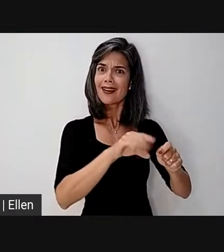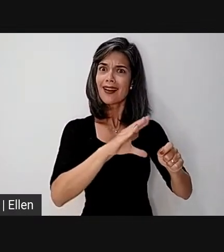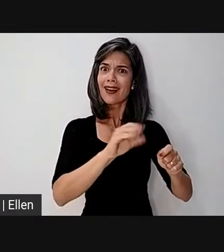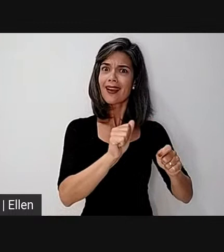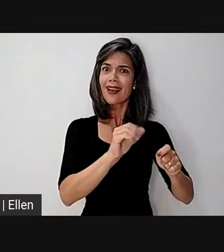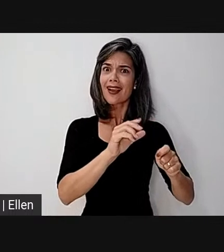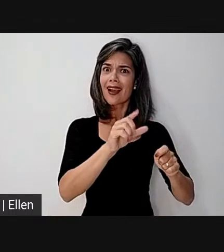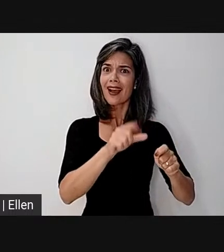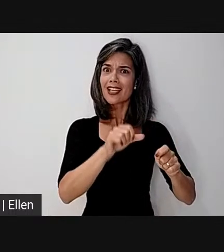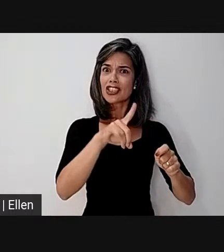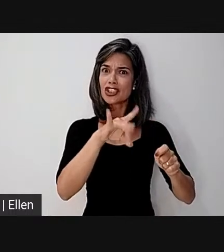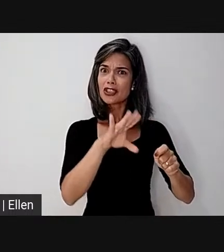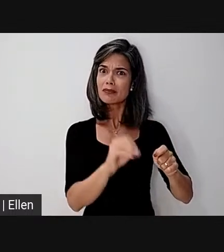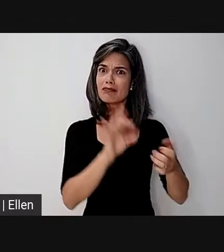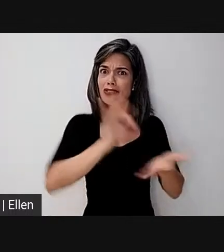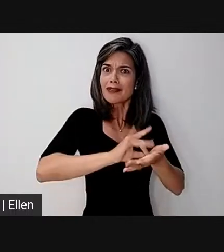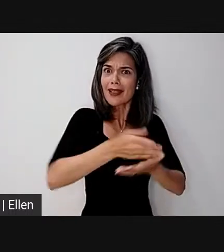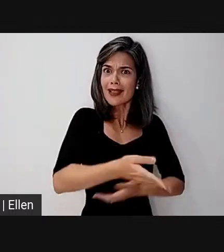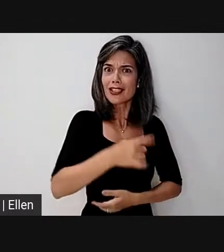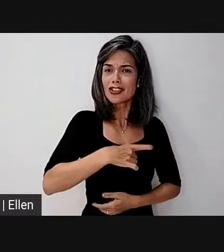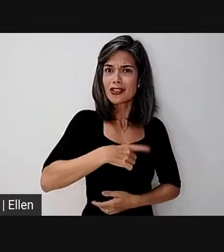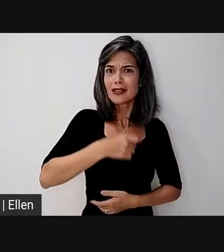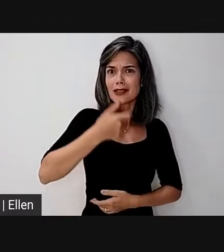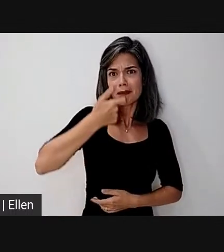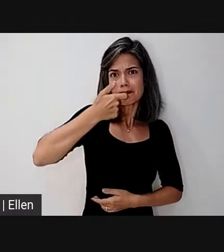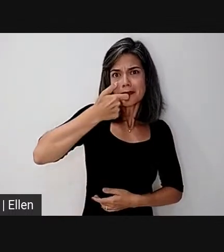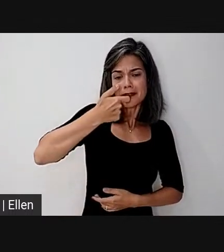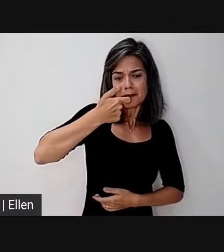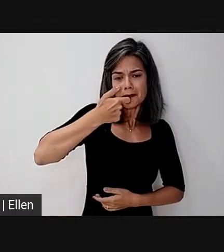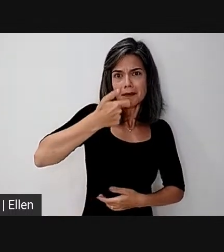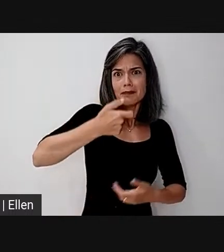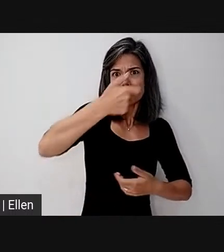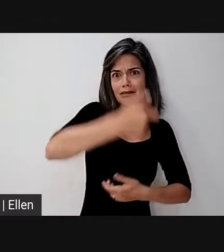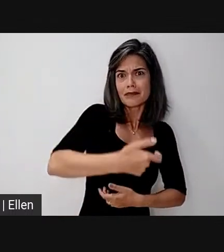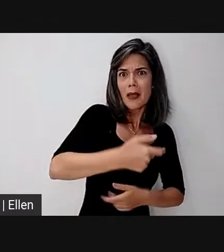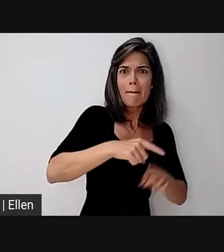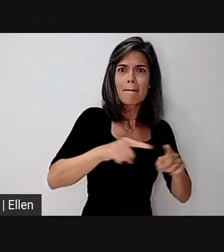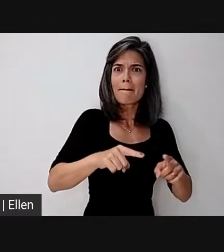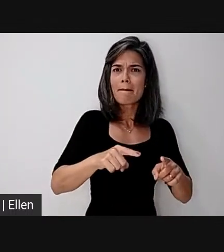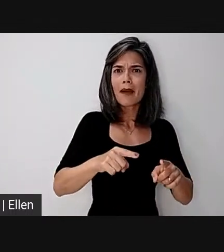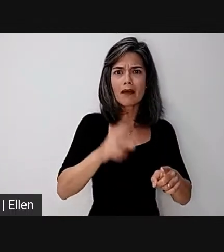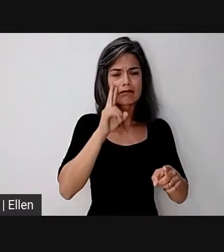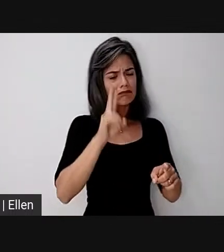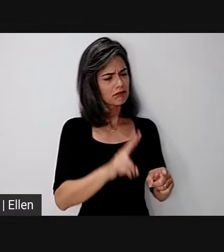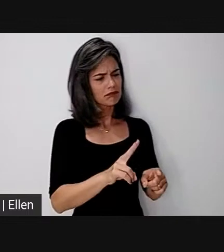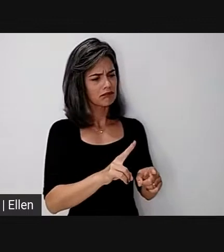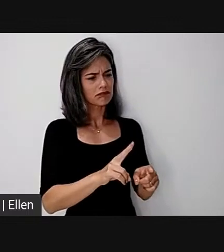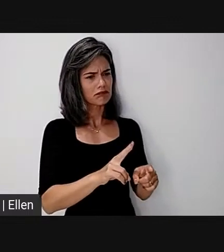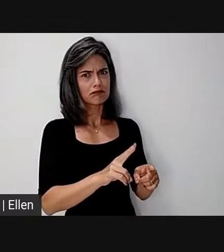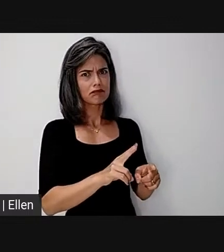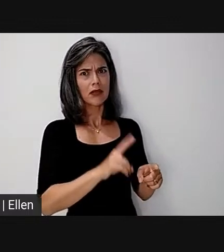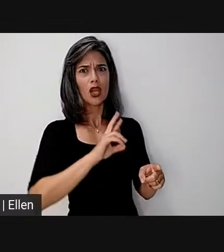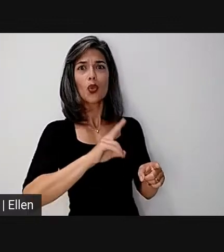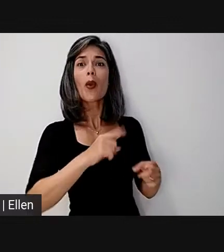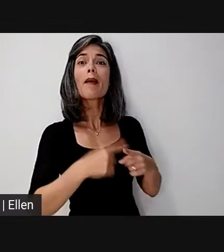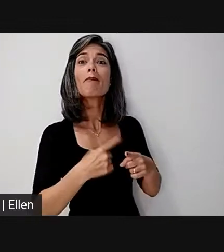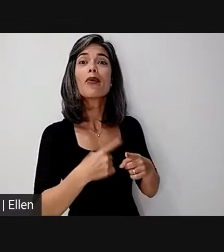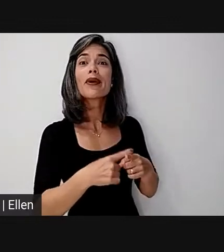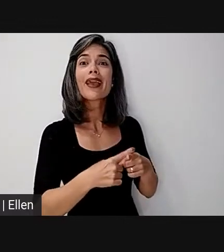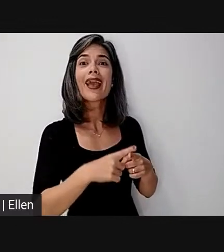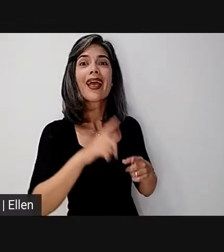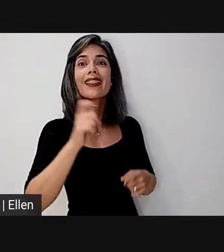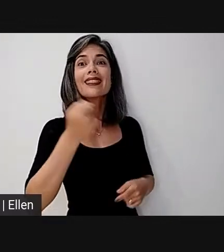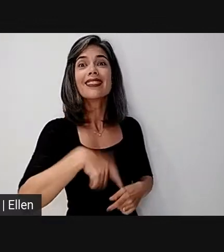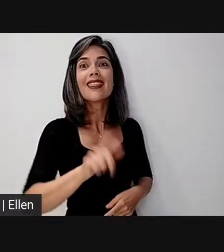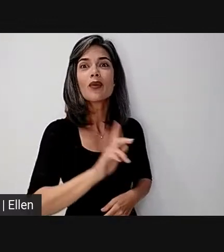representava aquela imagem. Então, realmente, não era um cachimbo. Ninguém poderia filmar a tela pintada